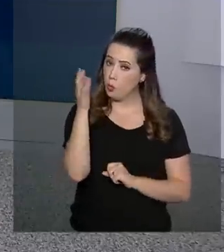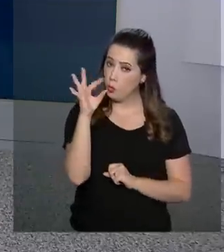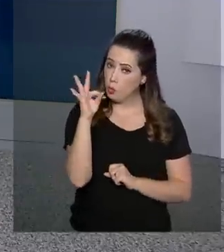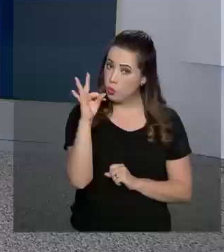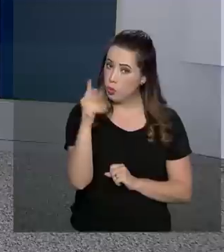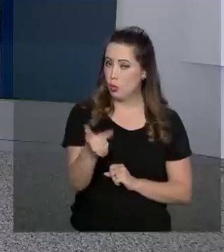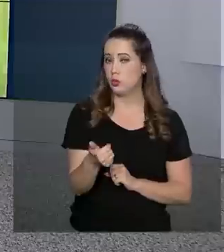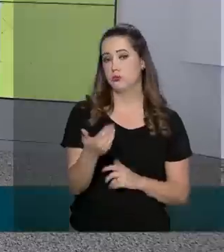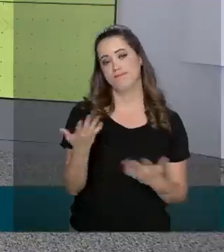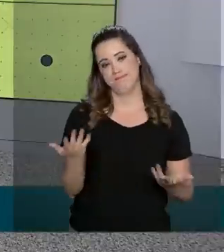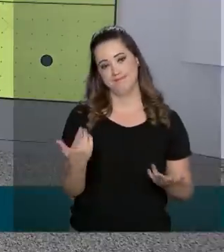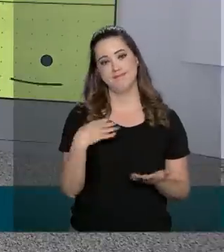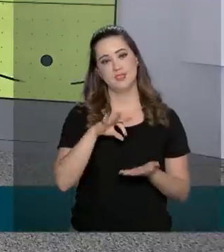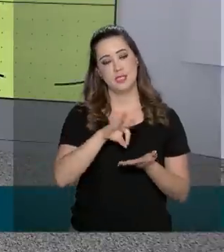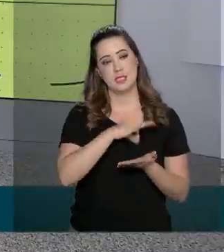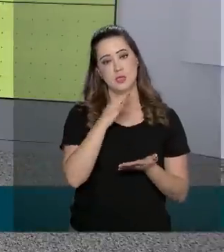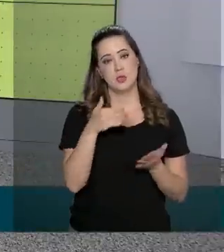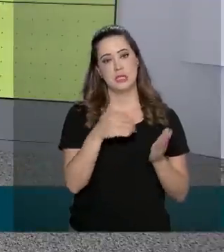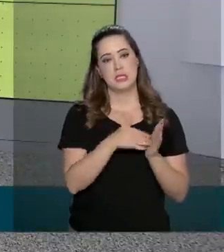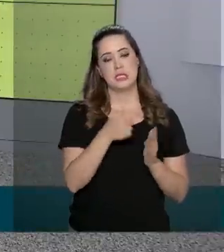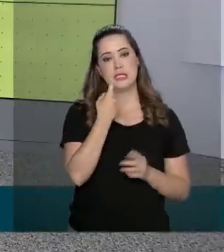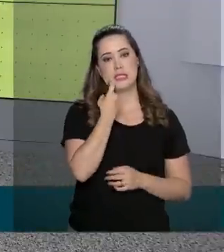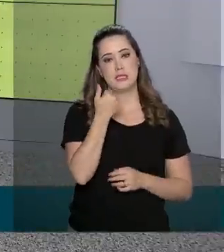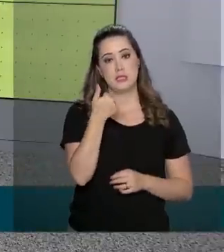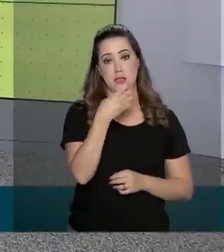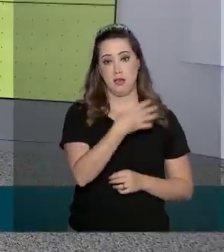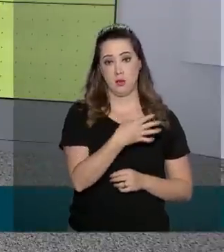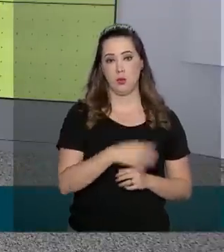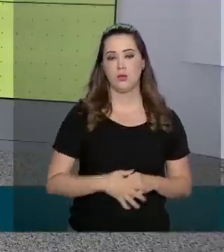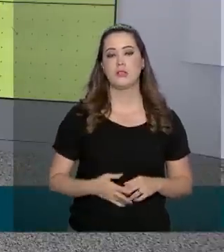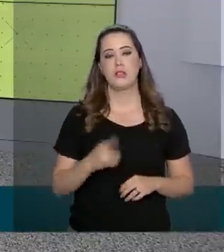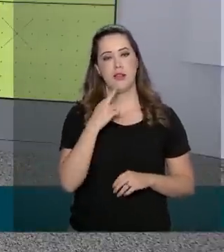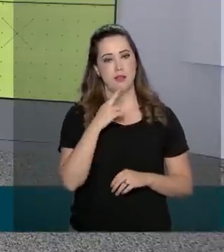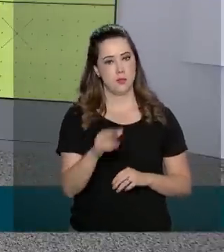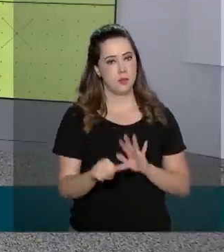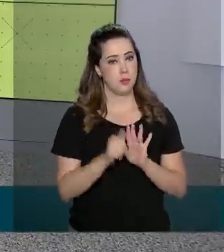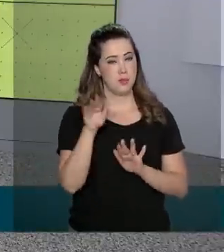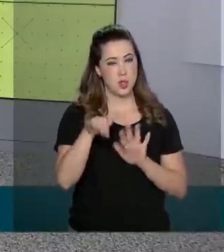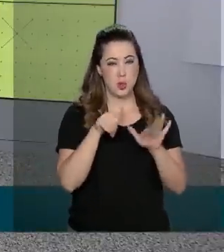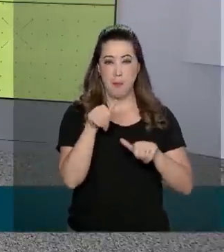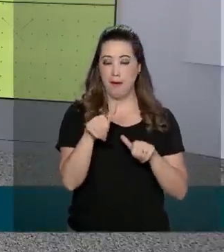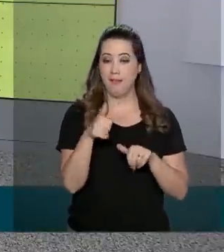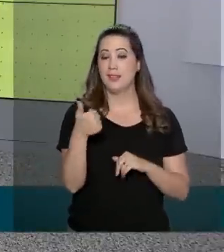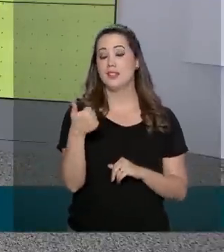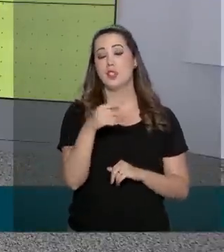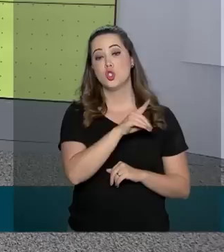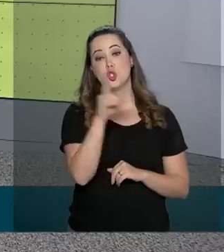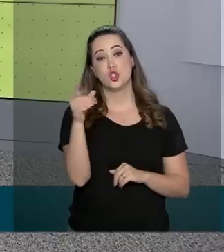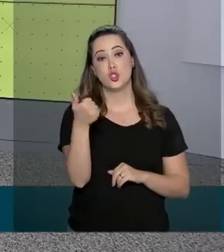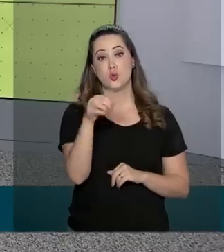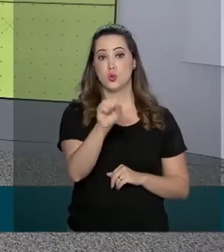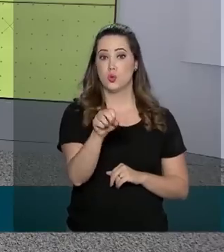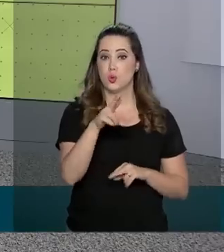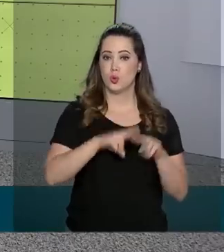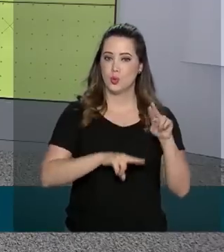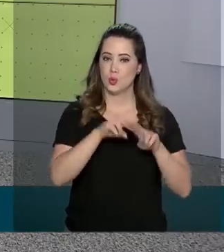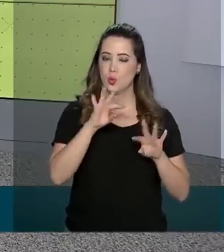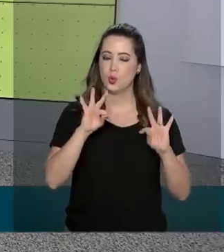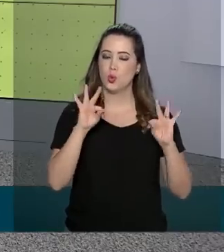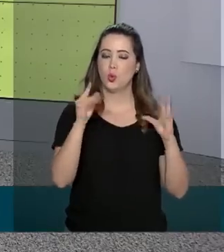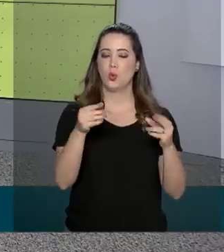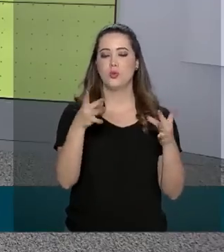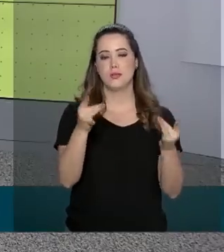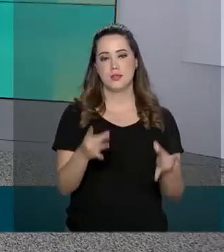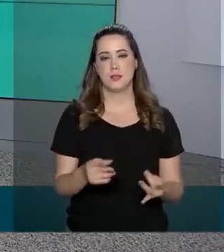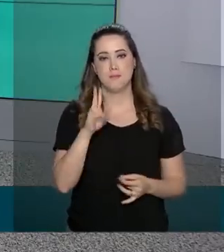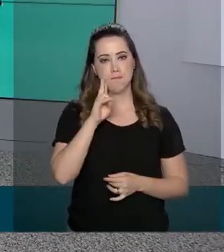inscrições terminam na sexta-feira, dia 14. E o resultado da primeira chamada sai no dia 18 de junho. Todos os detalhes